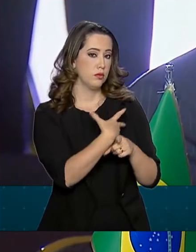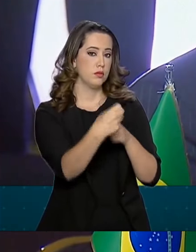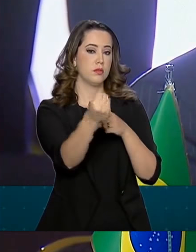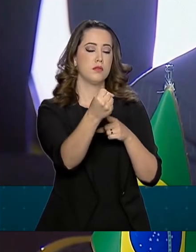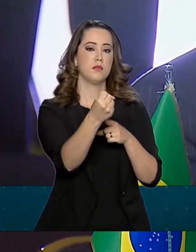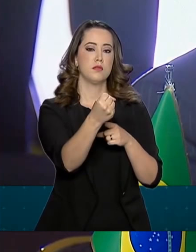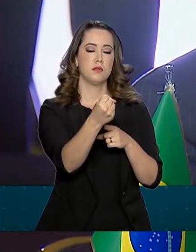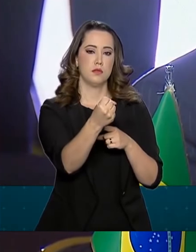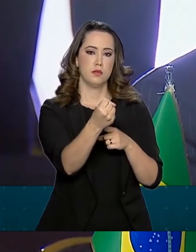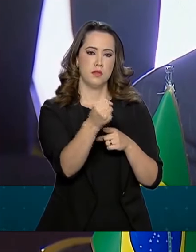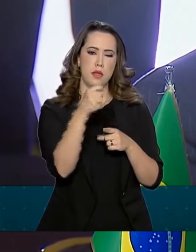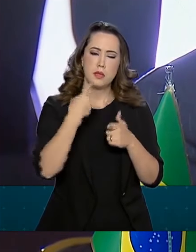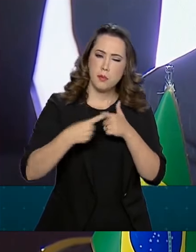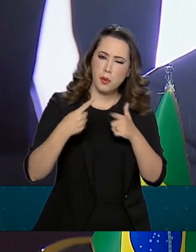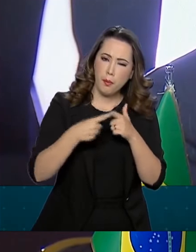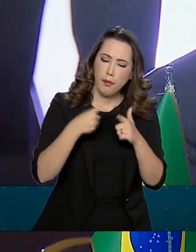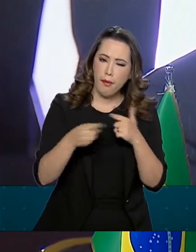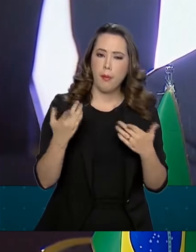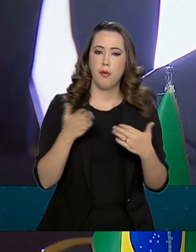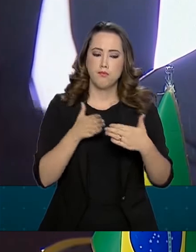Vencemos essa barreira.